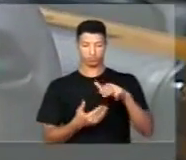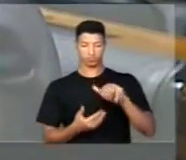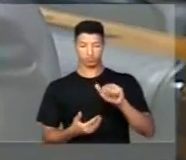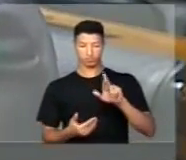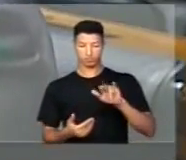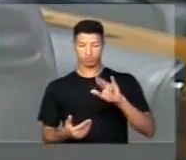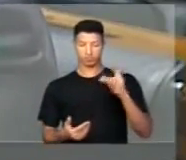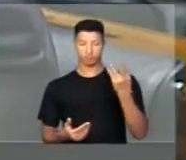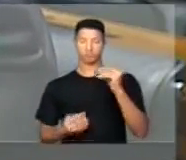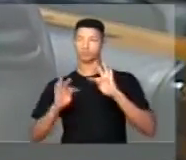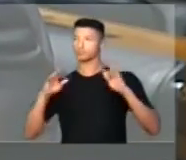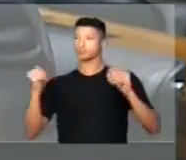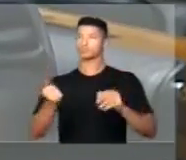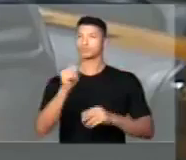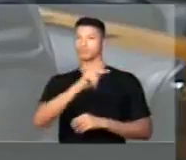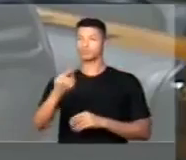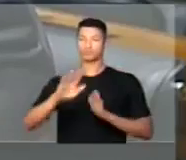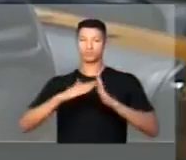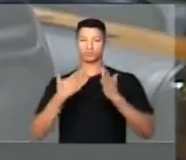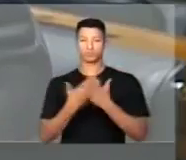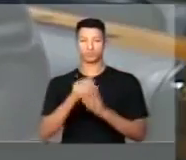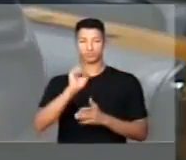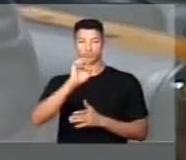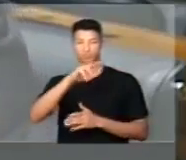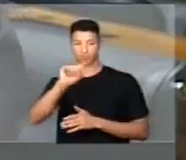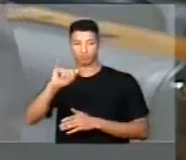todos os professores da escola Senai, na cidade de São Carlos. Muito obrigado.